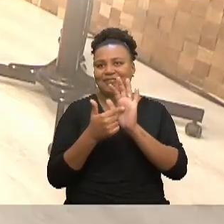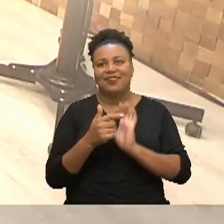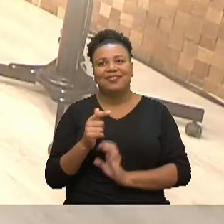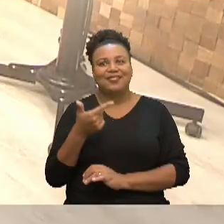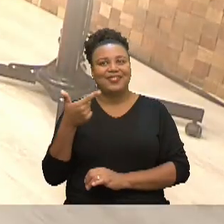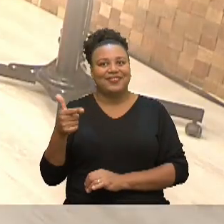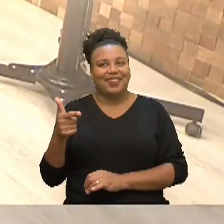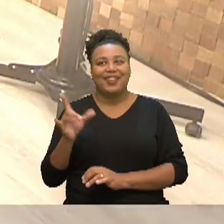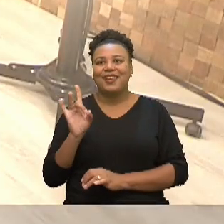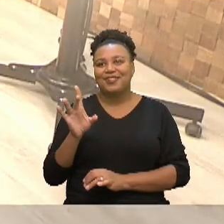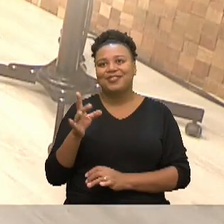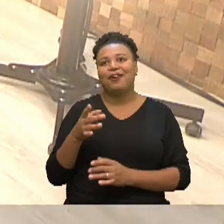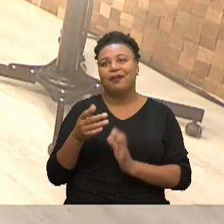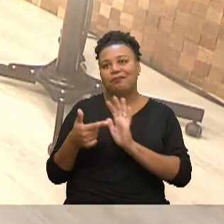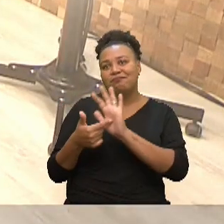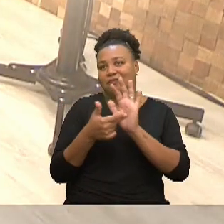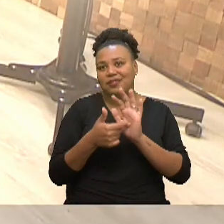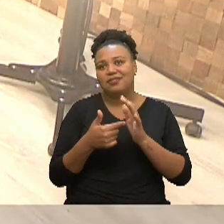comercial mesmo